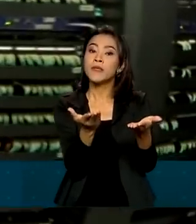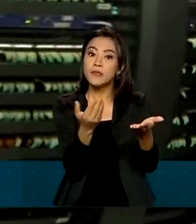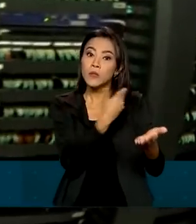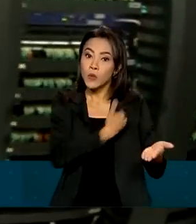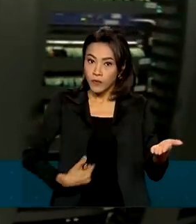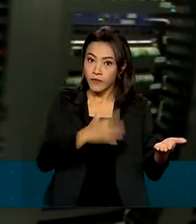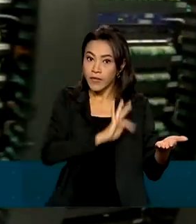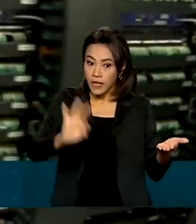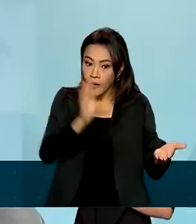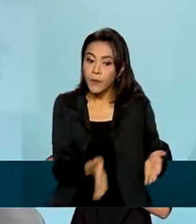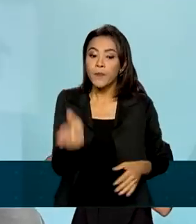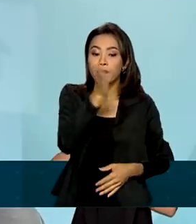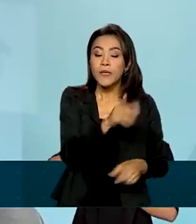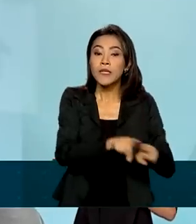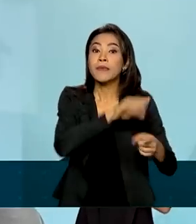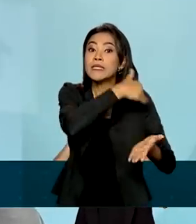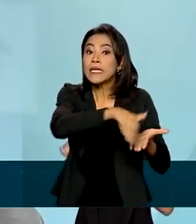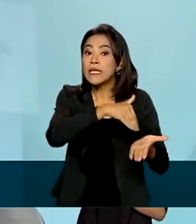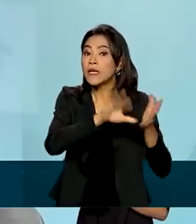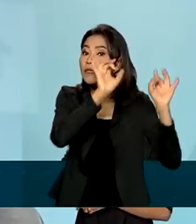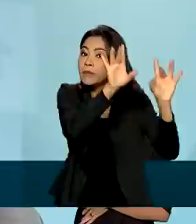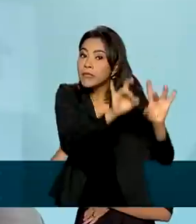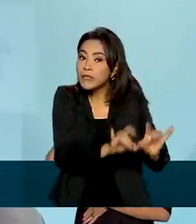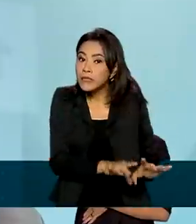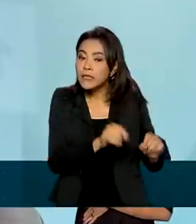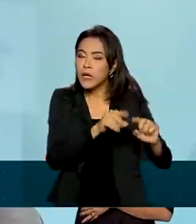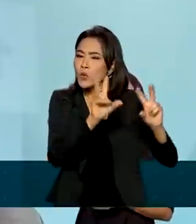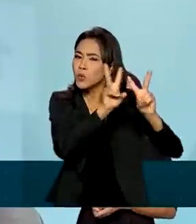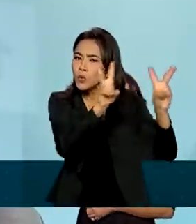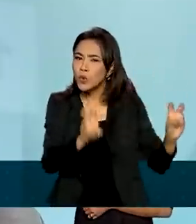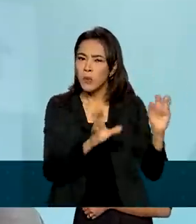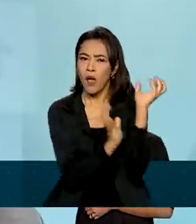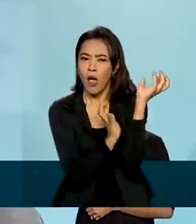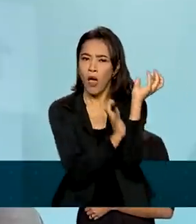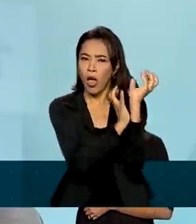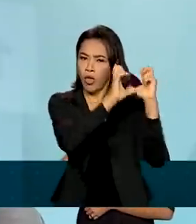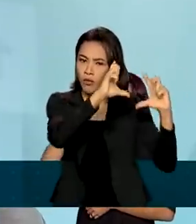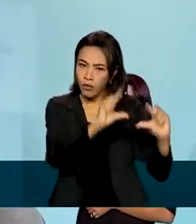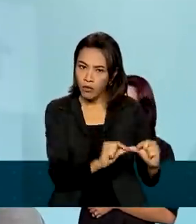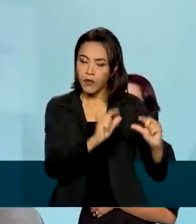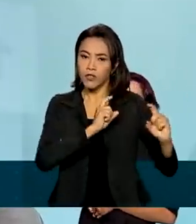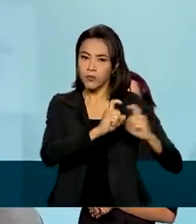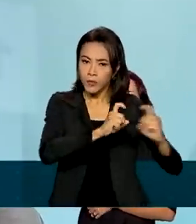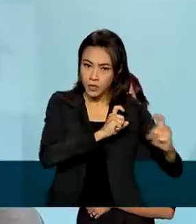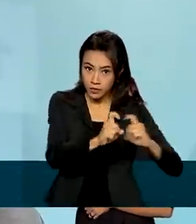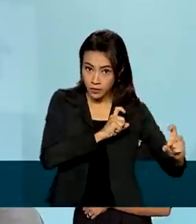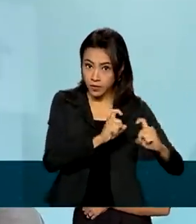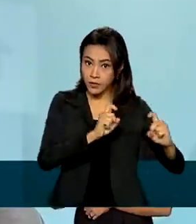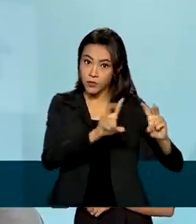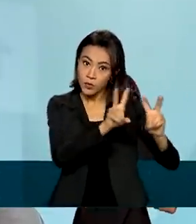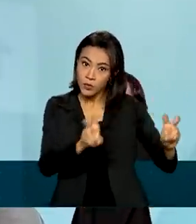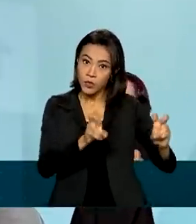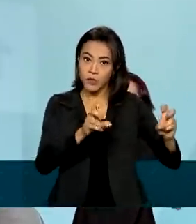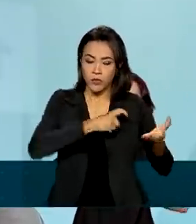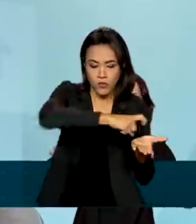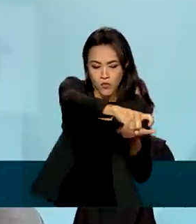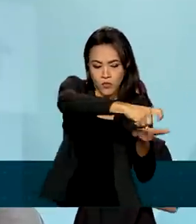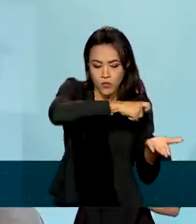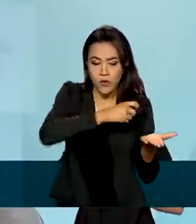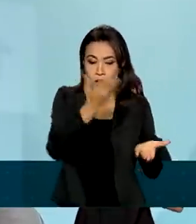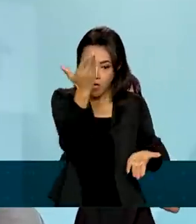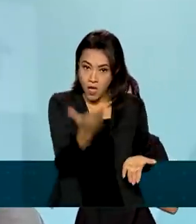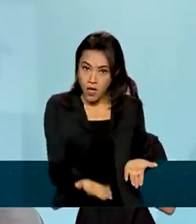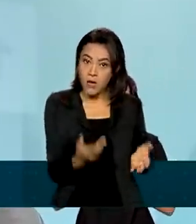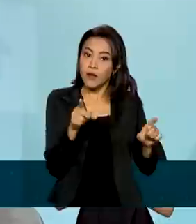Federal e secretário especial de Desburocratização, Gestão e Governo Digital. Paes de Andrade